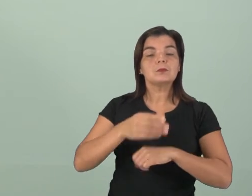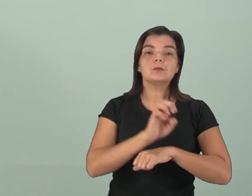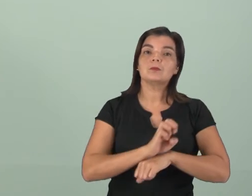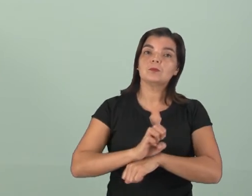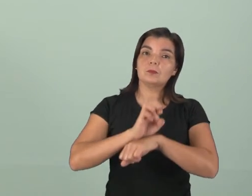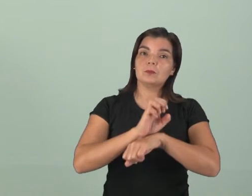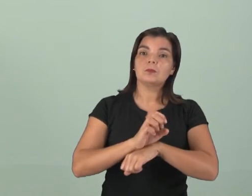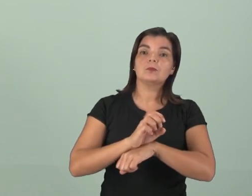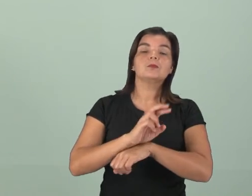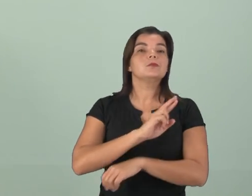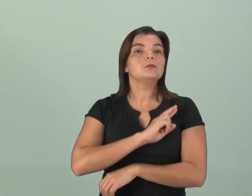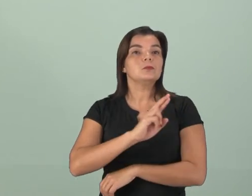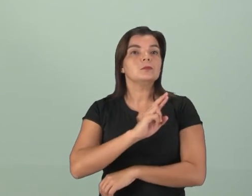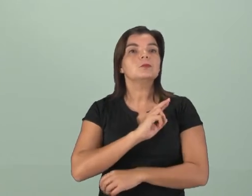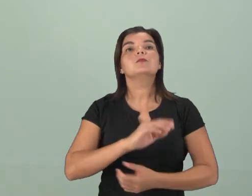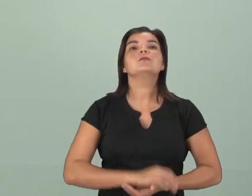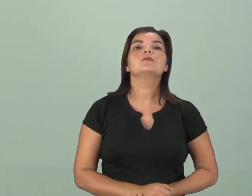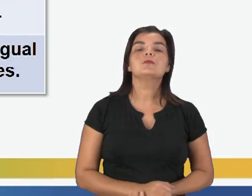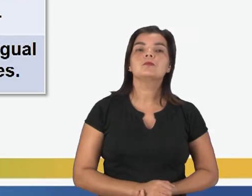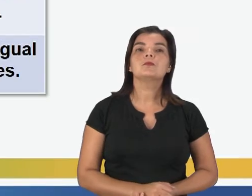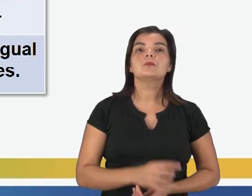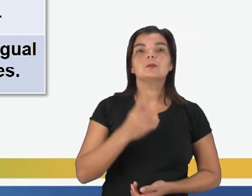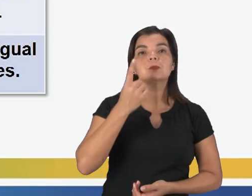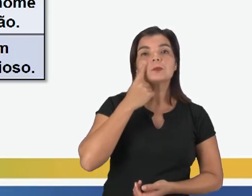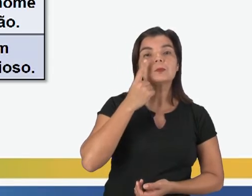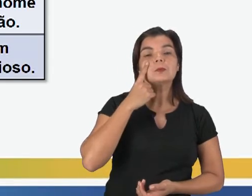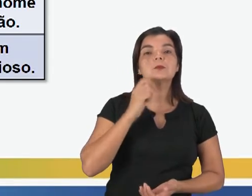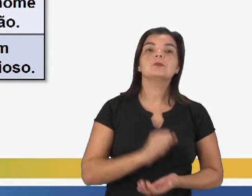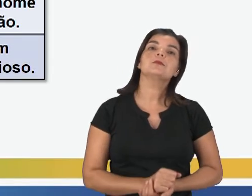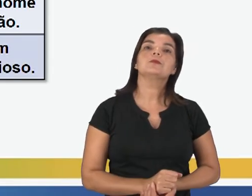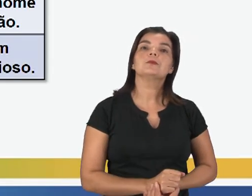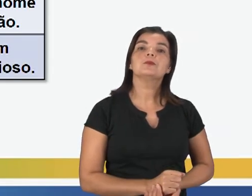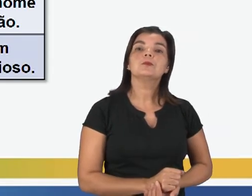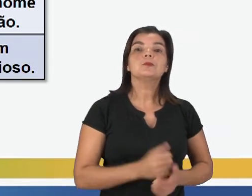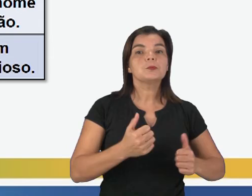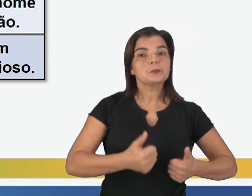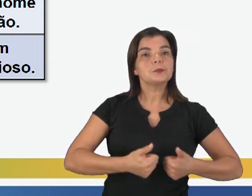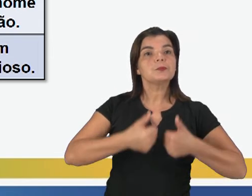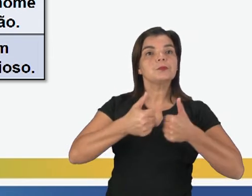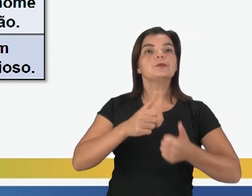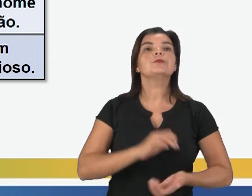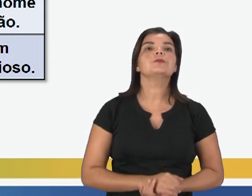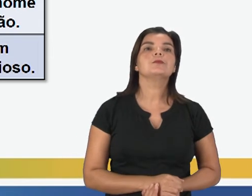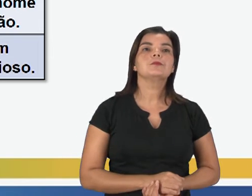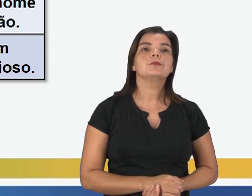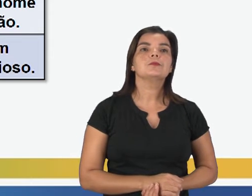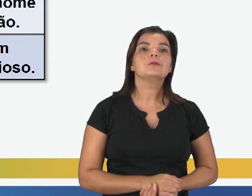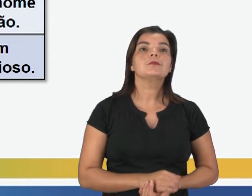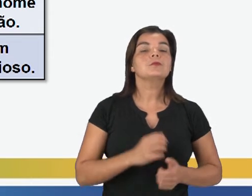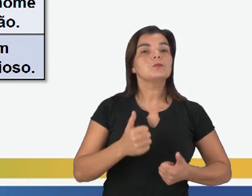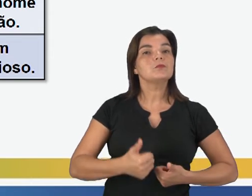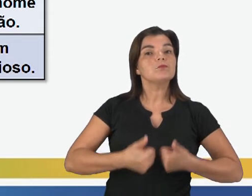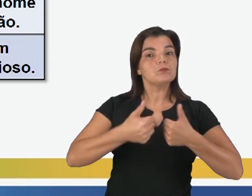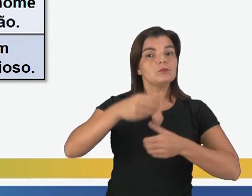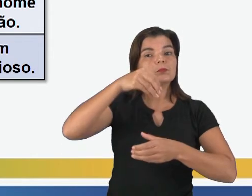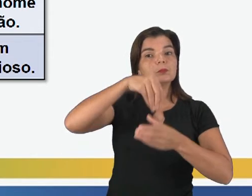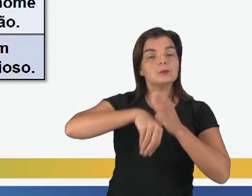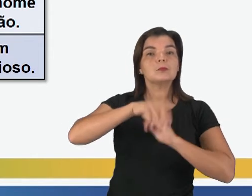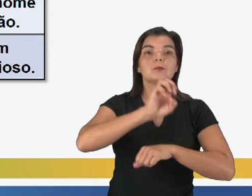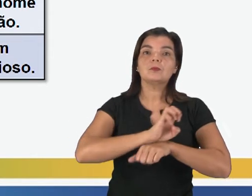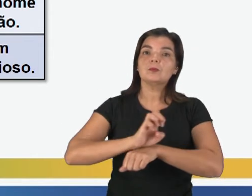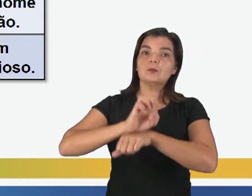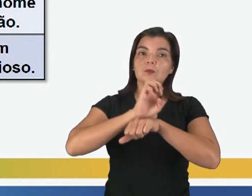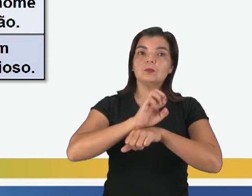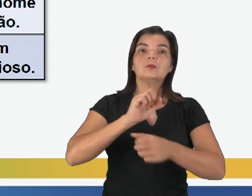Relação Estado-Religião. Vamos ver, para nós terminarmos, aspectos positivos. Positivos dentro do